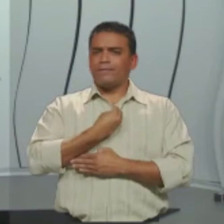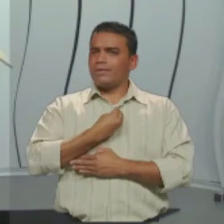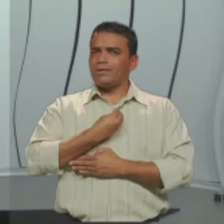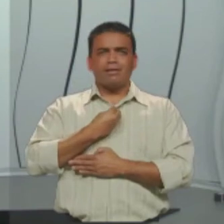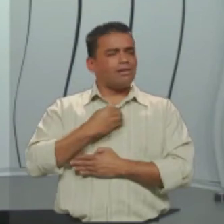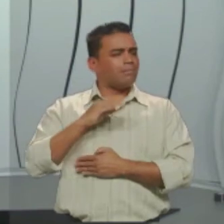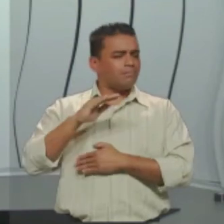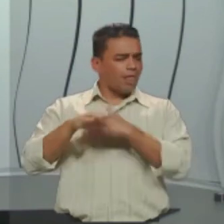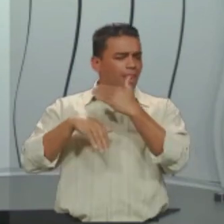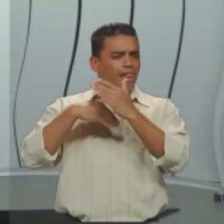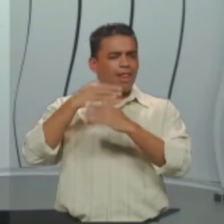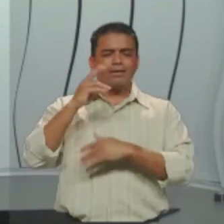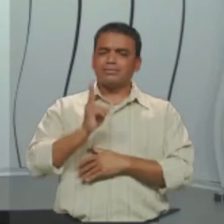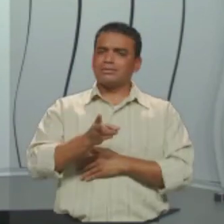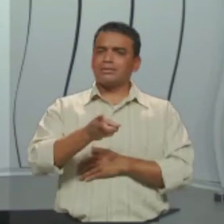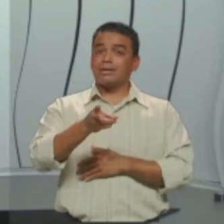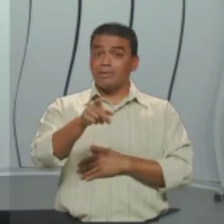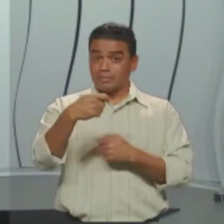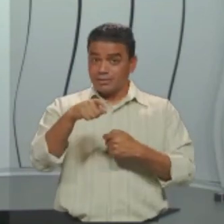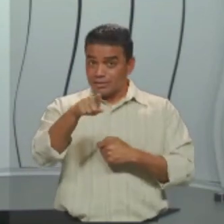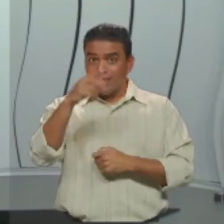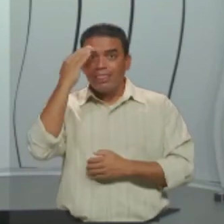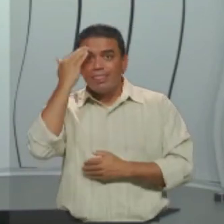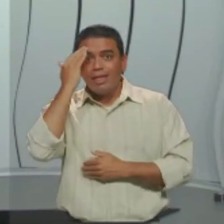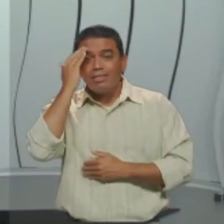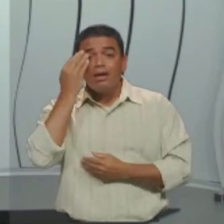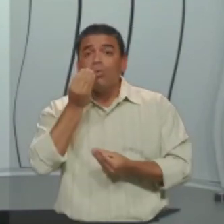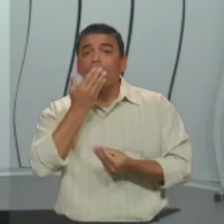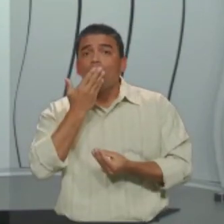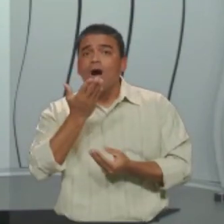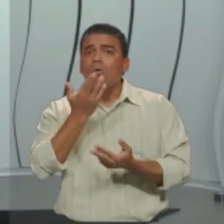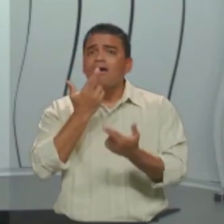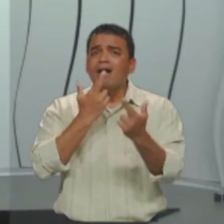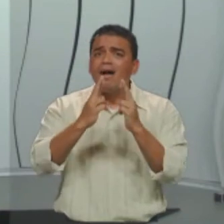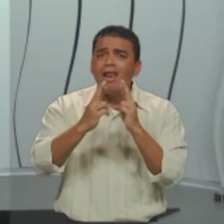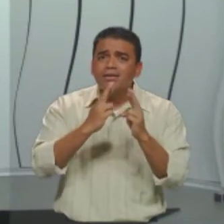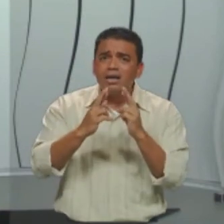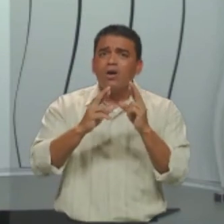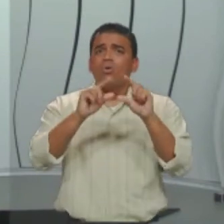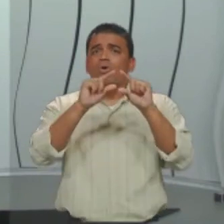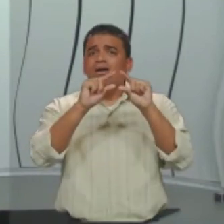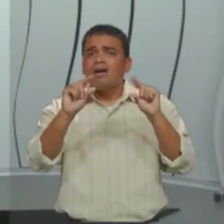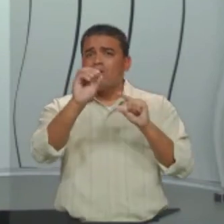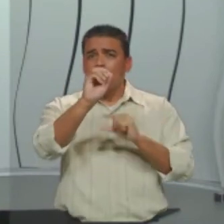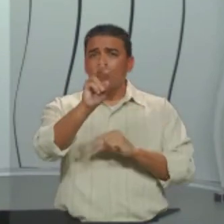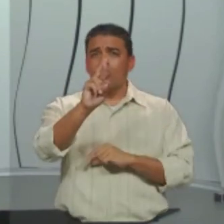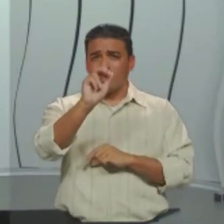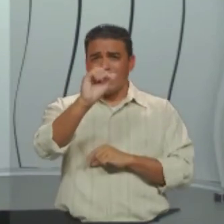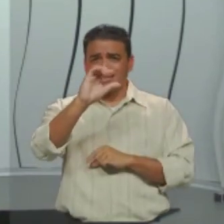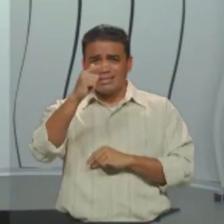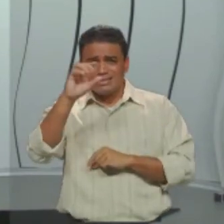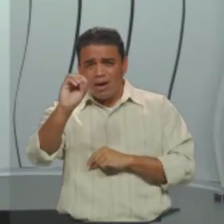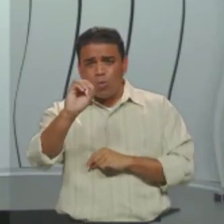Porque nós precisamos entender qual é a relação entre as orações, quando eu tenho o uso de uma